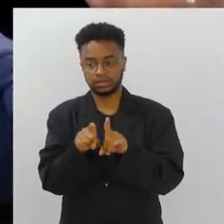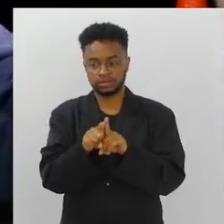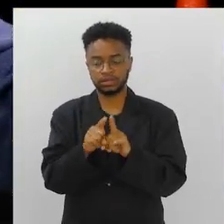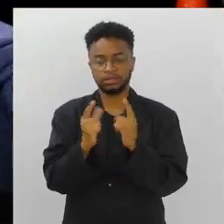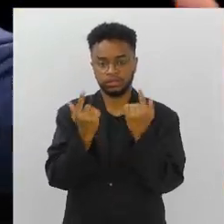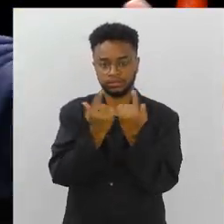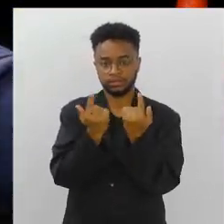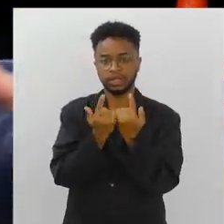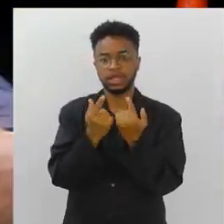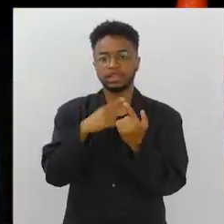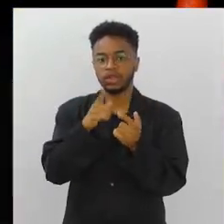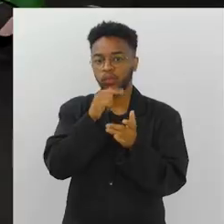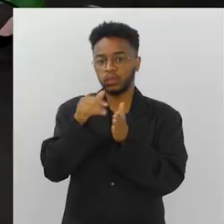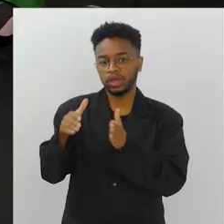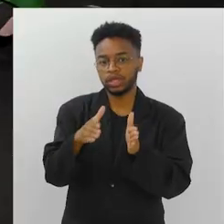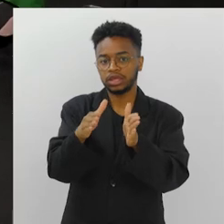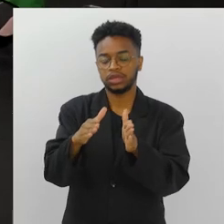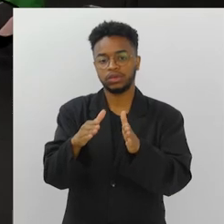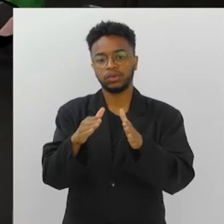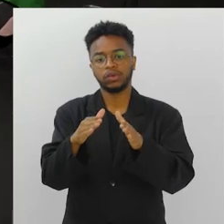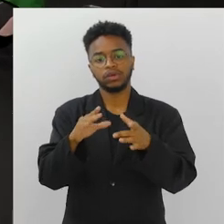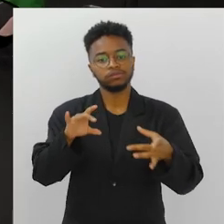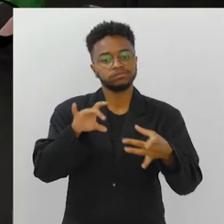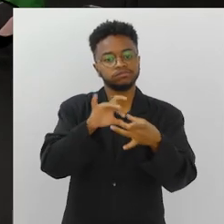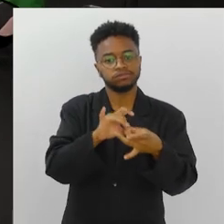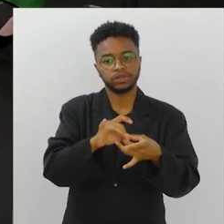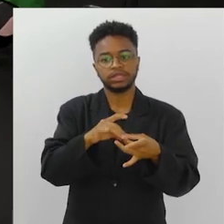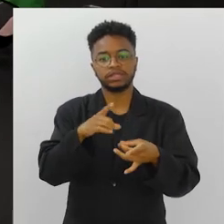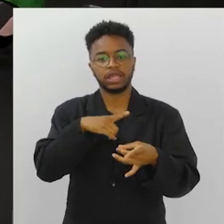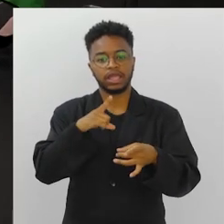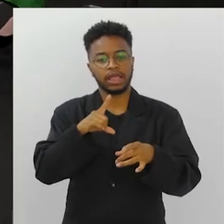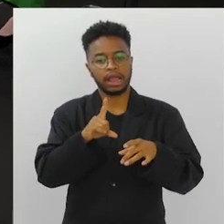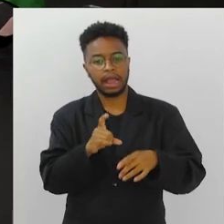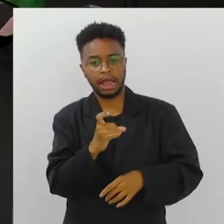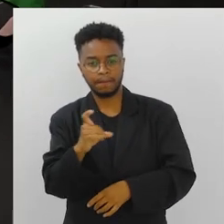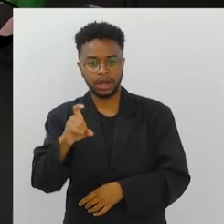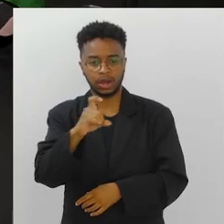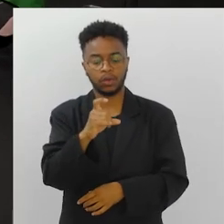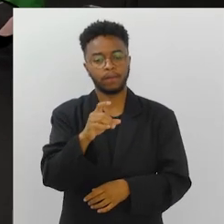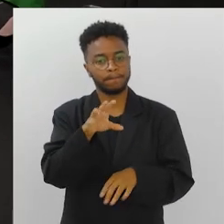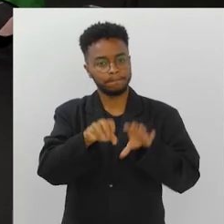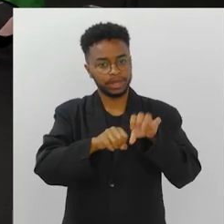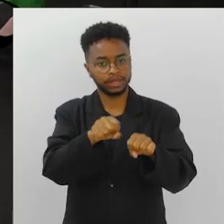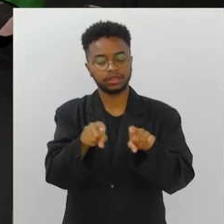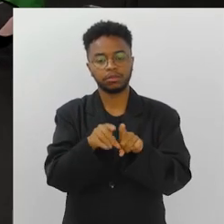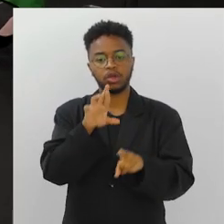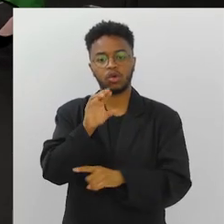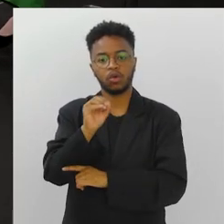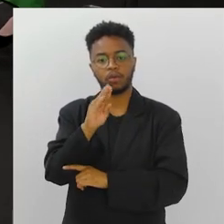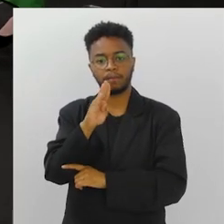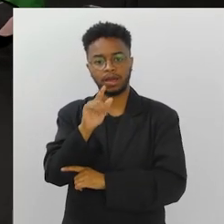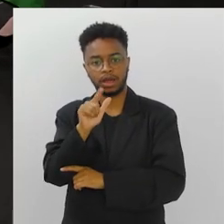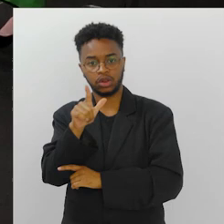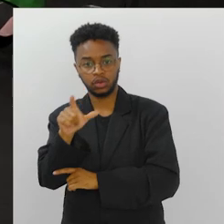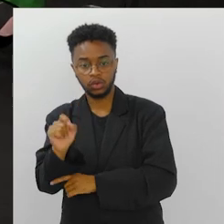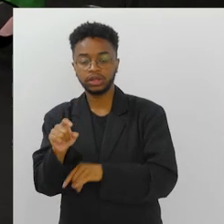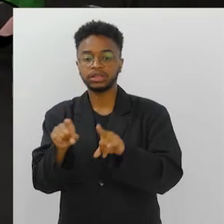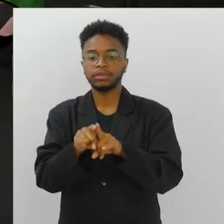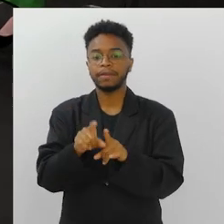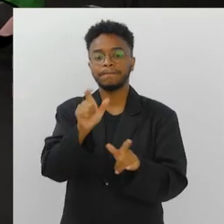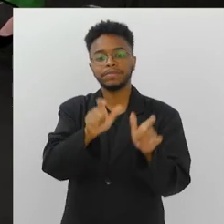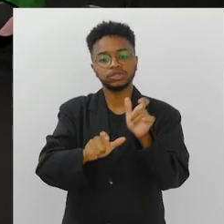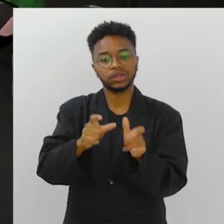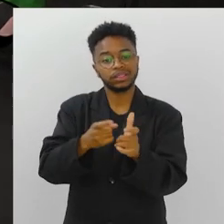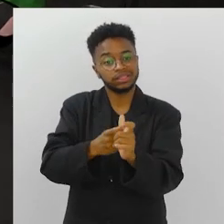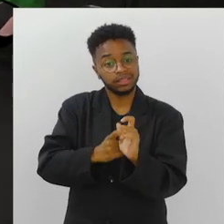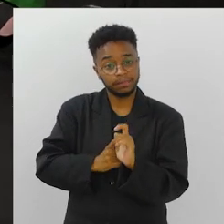Guapiaçu, que alimenta um trecho da Baía de Guanabara onde você tira camarões frescos, onde você tira roubalo. Entendeu? E aquelas pessoas